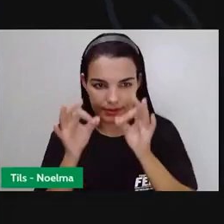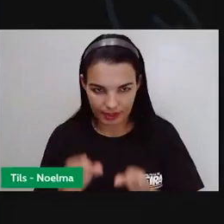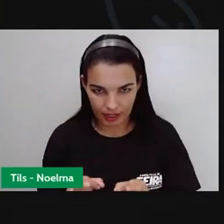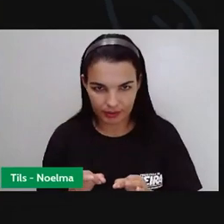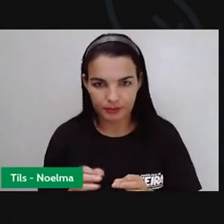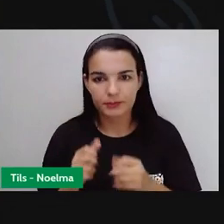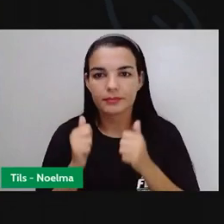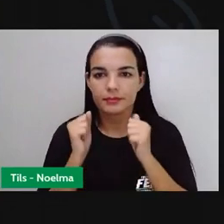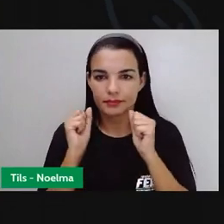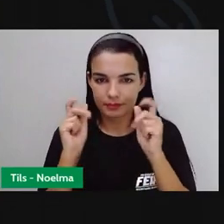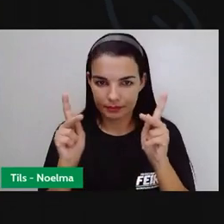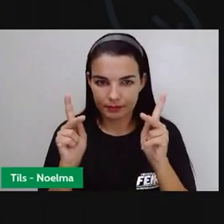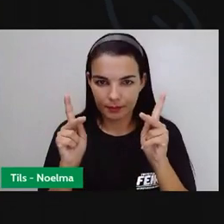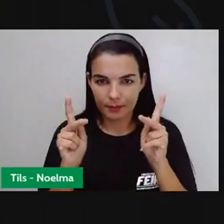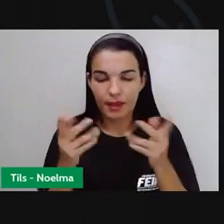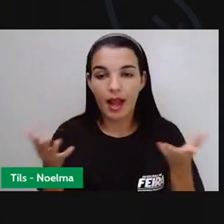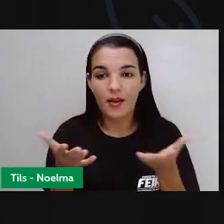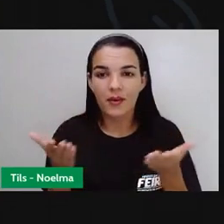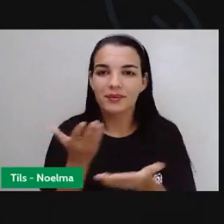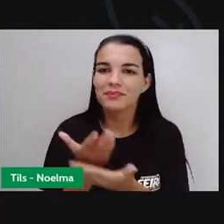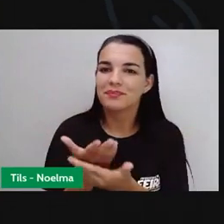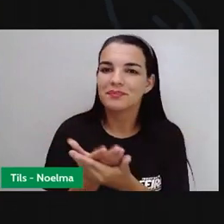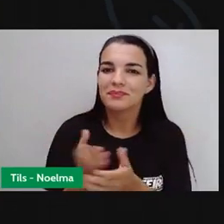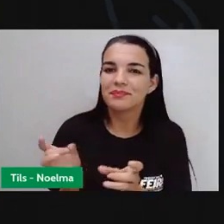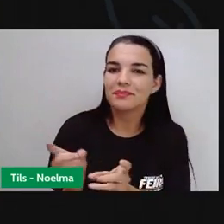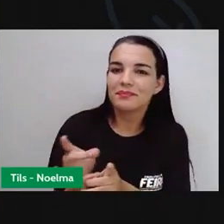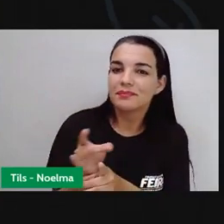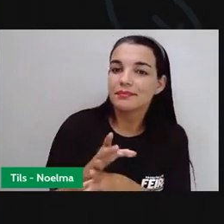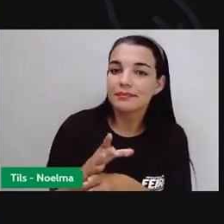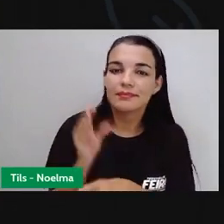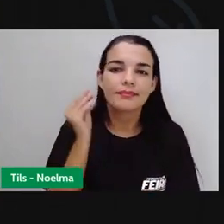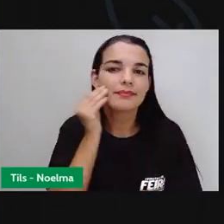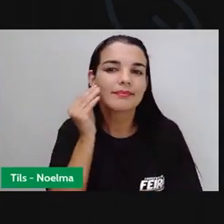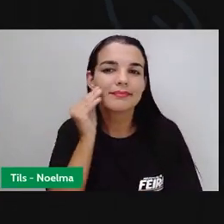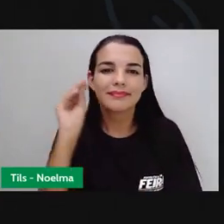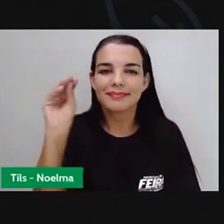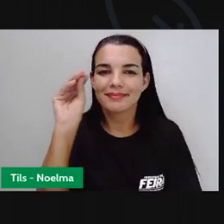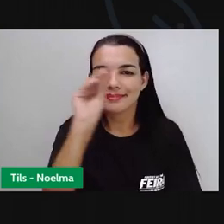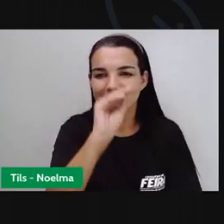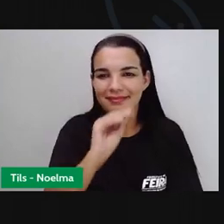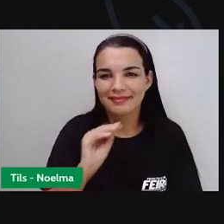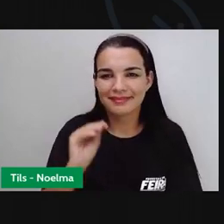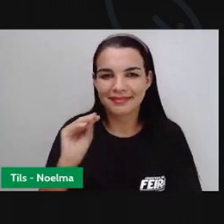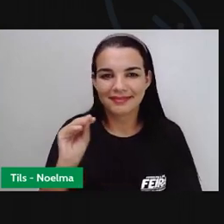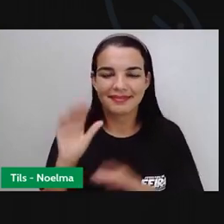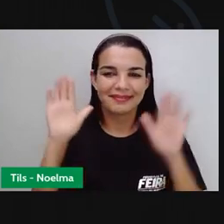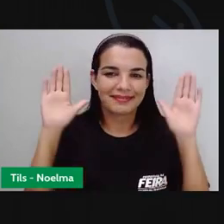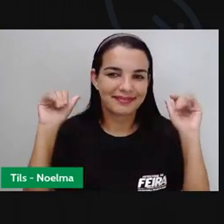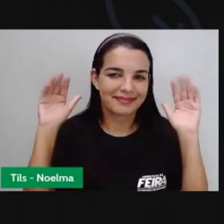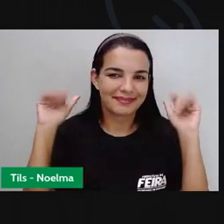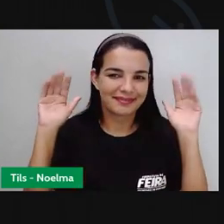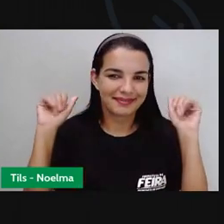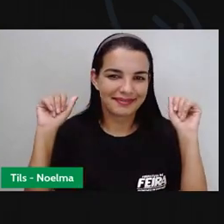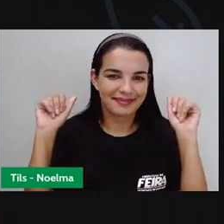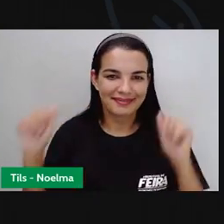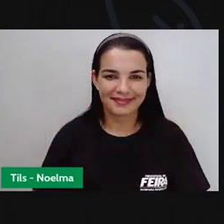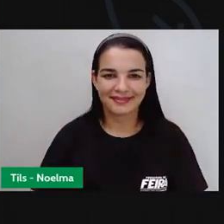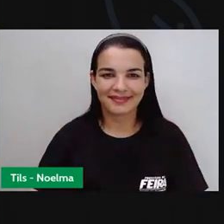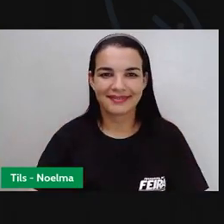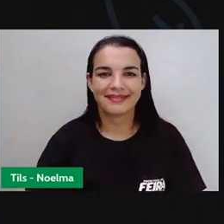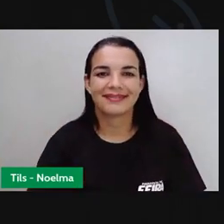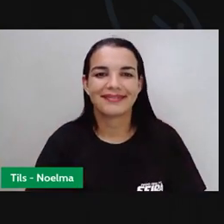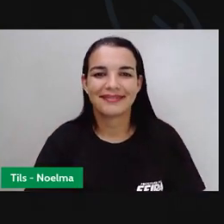período correto. Certo? A nossa aula se encerra por aqui. Beijinho no coração de cada um de vocês e até a próxima aula.